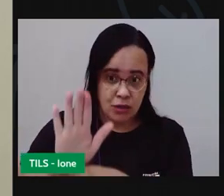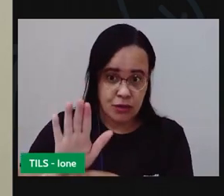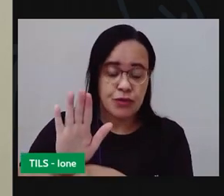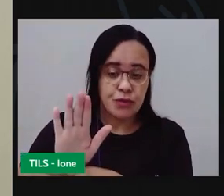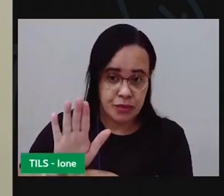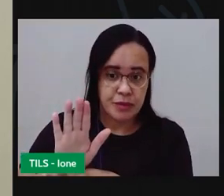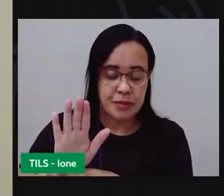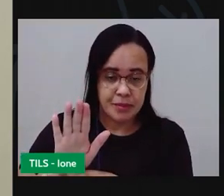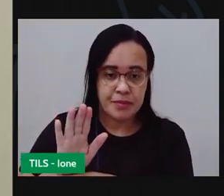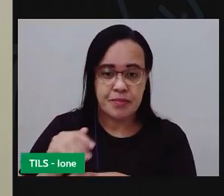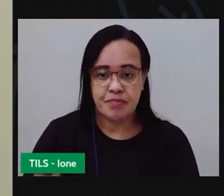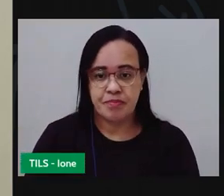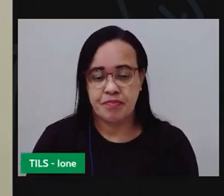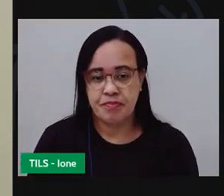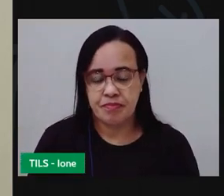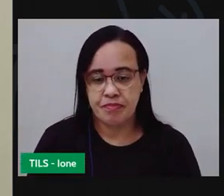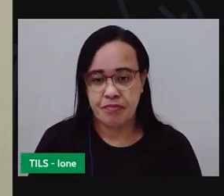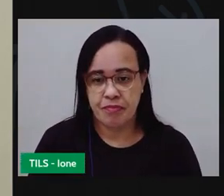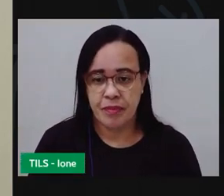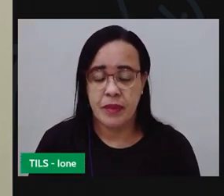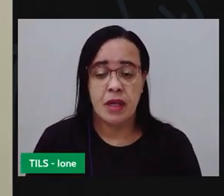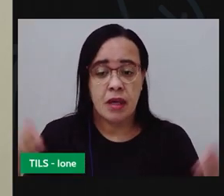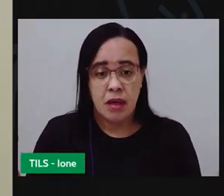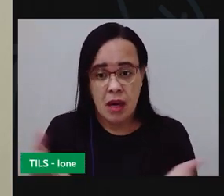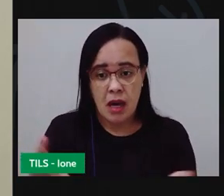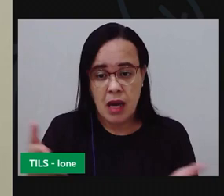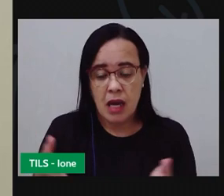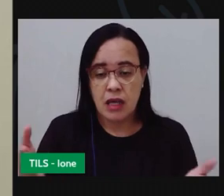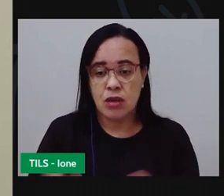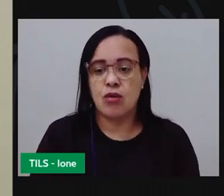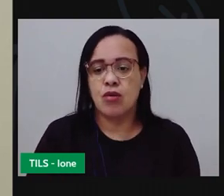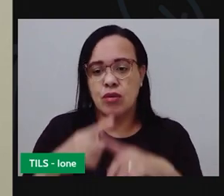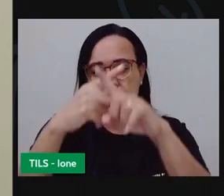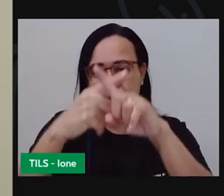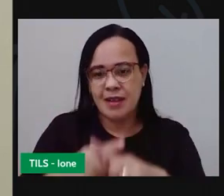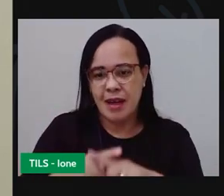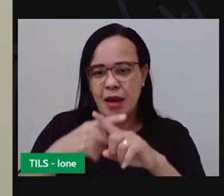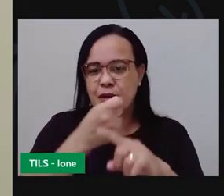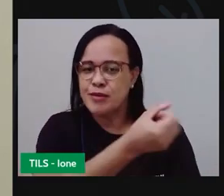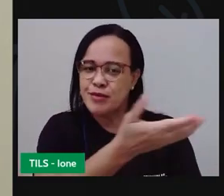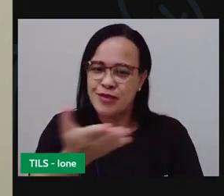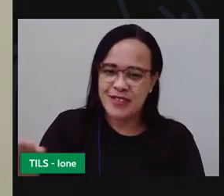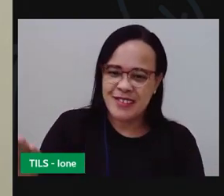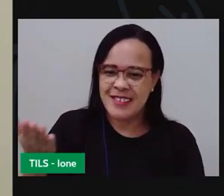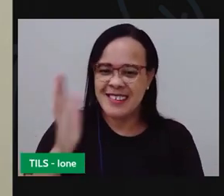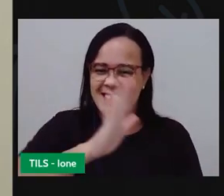Agora, crianças, eu tenho um desafio para vocês.